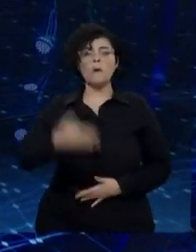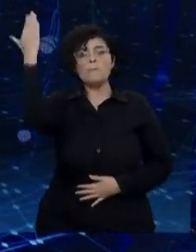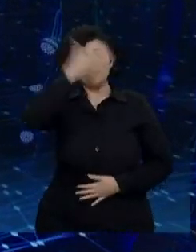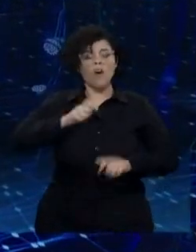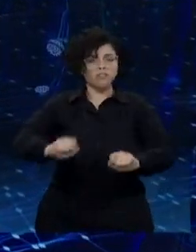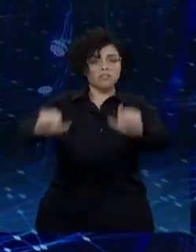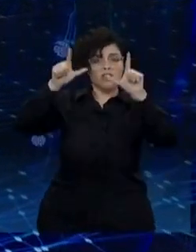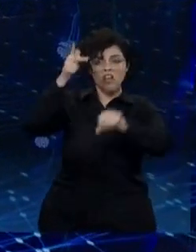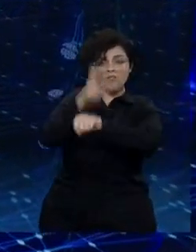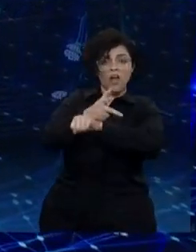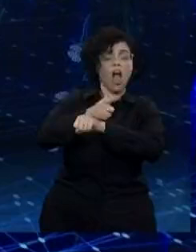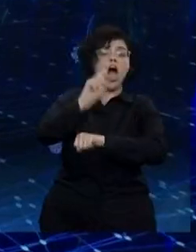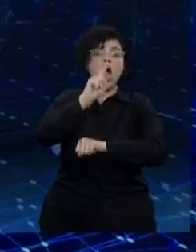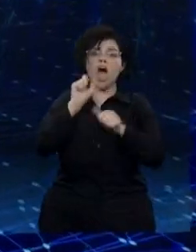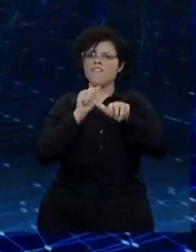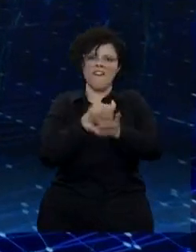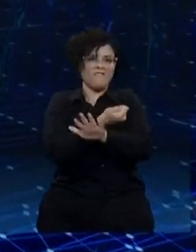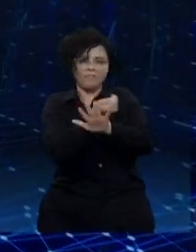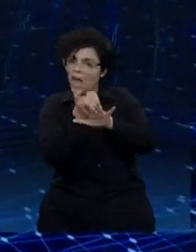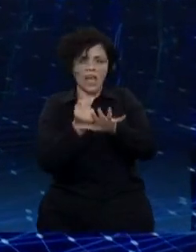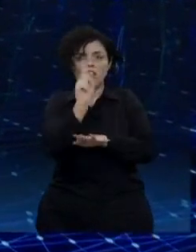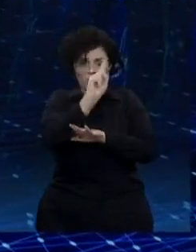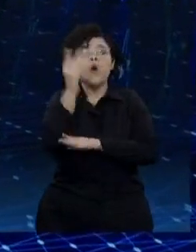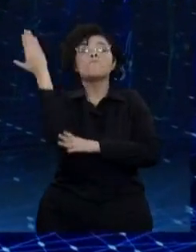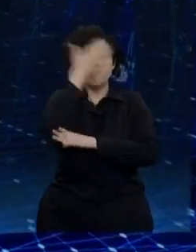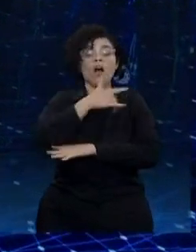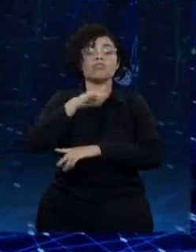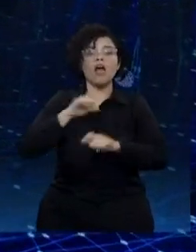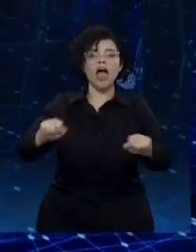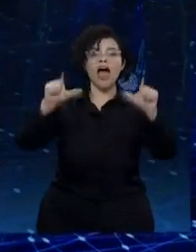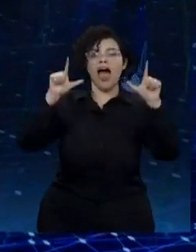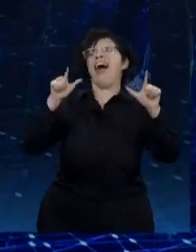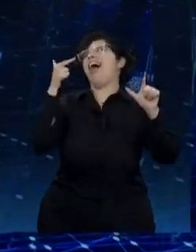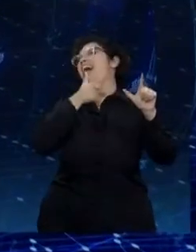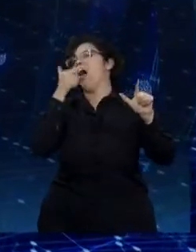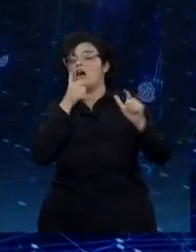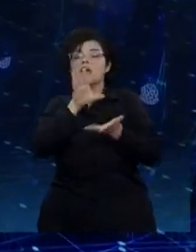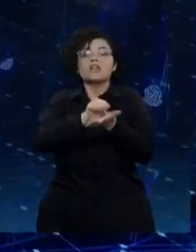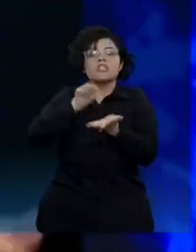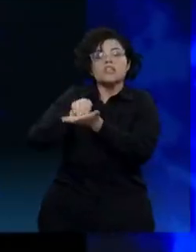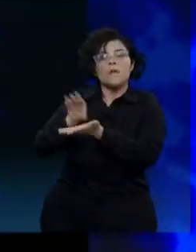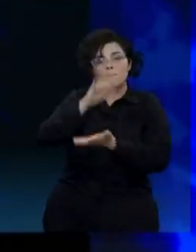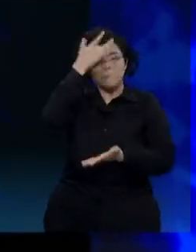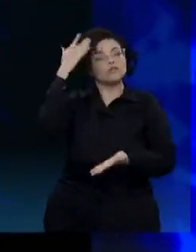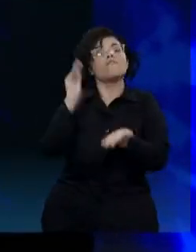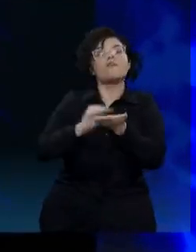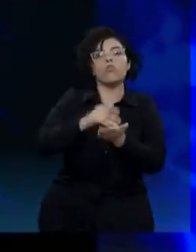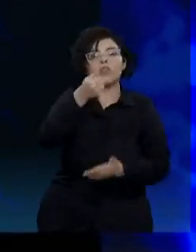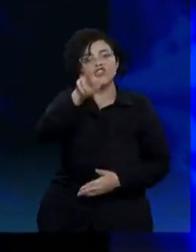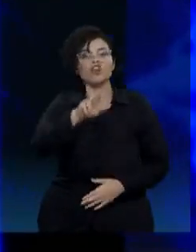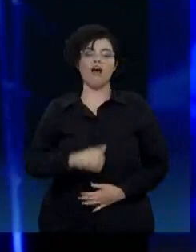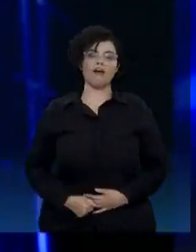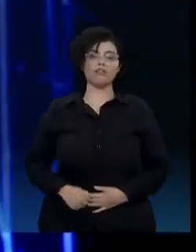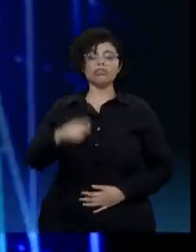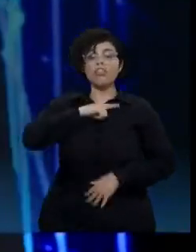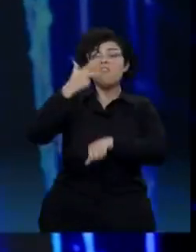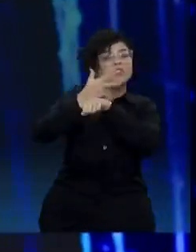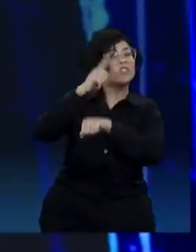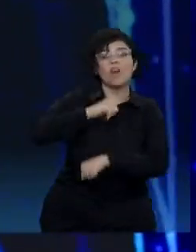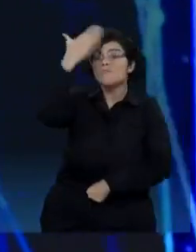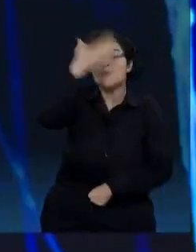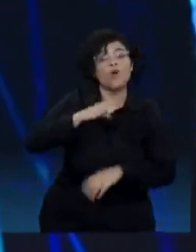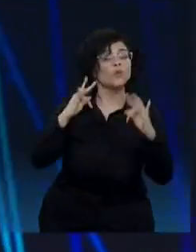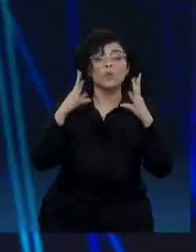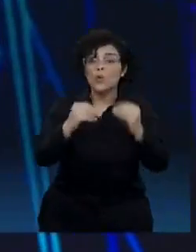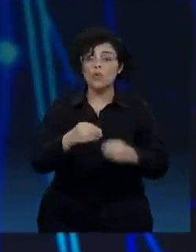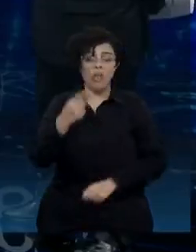televisão, não vai dizer que é fake, riu, não. Porque você aparece na televisão rindo, imitando pessoas sem ar. Você aparece dizendo que quem quer tomar